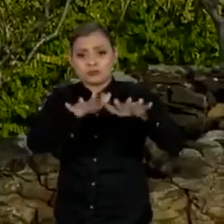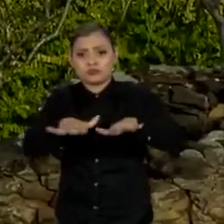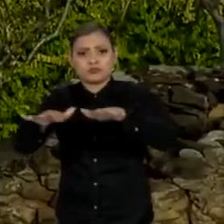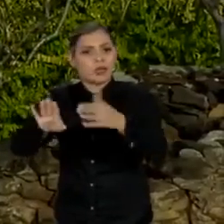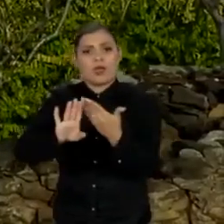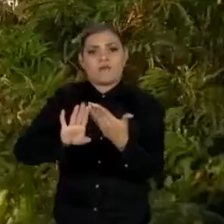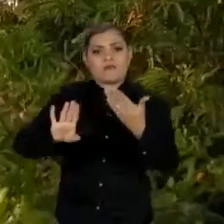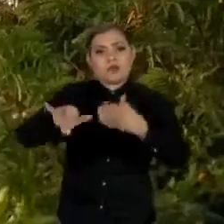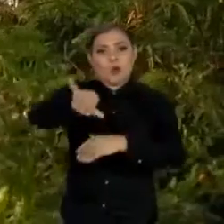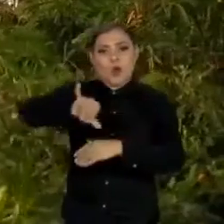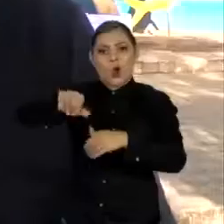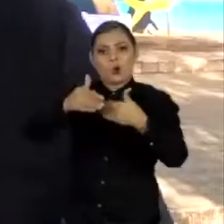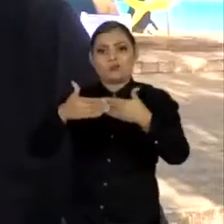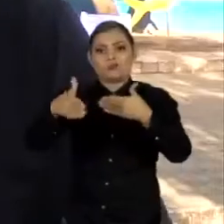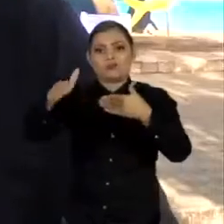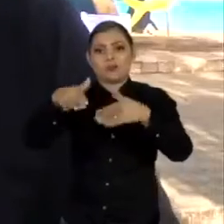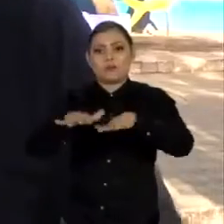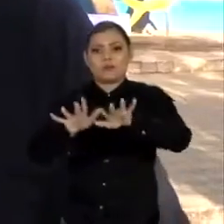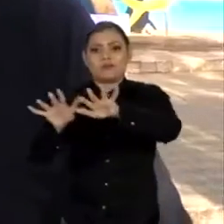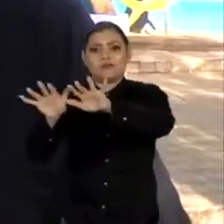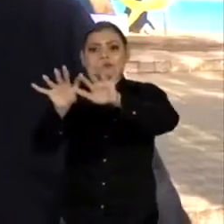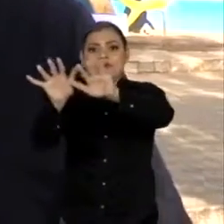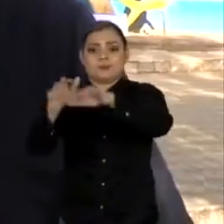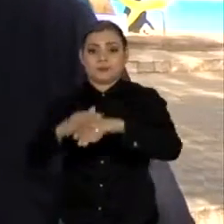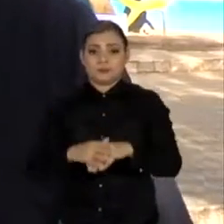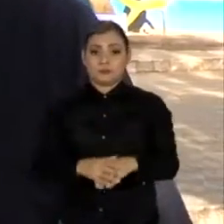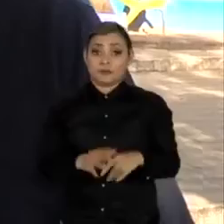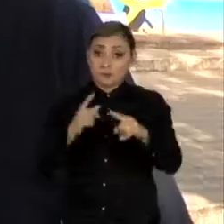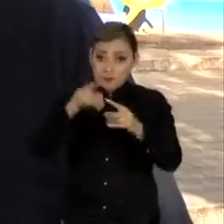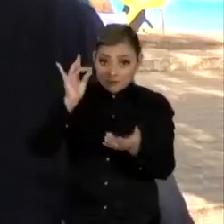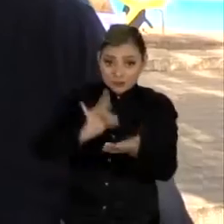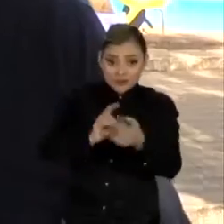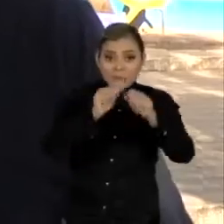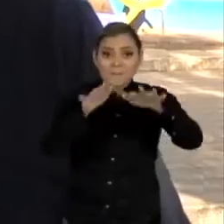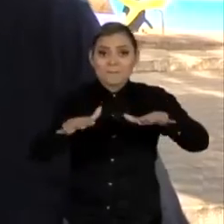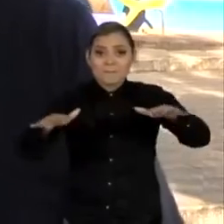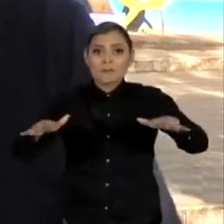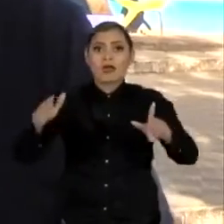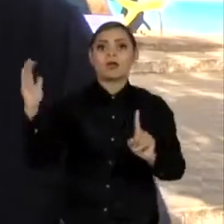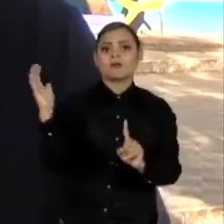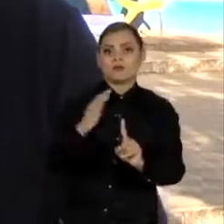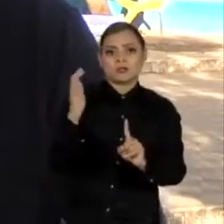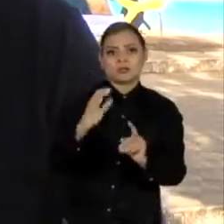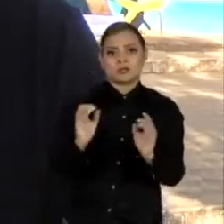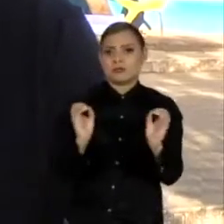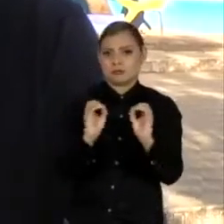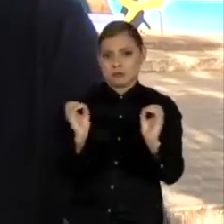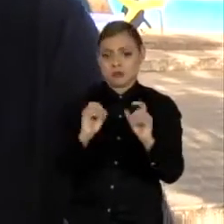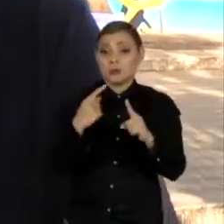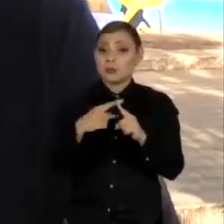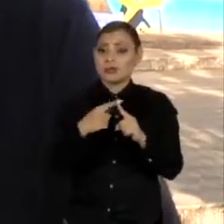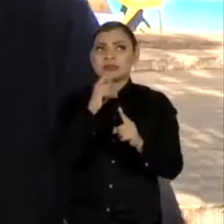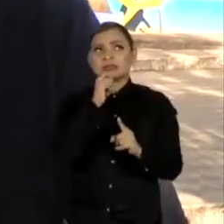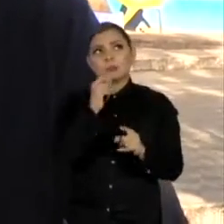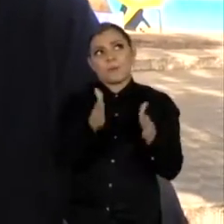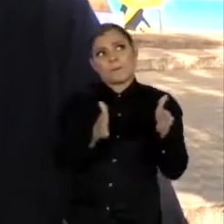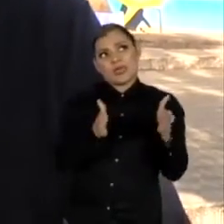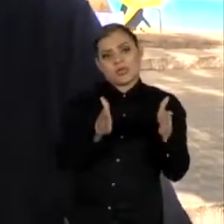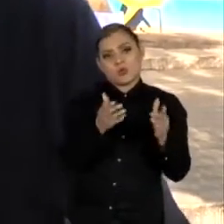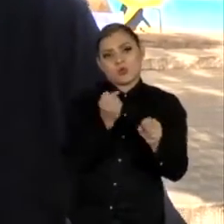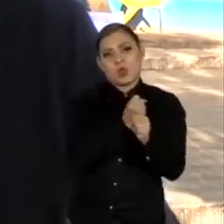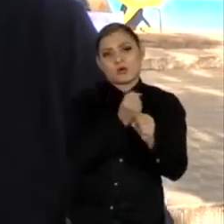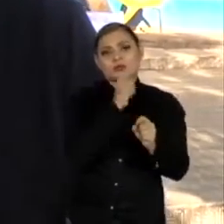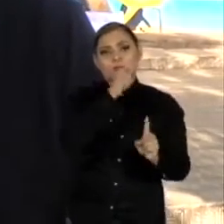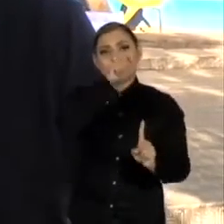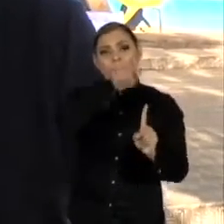afastar o óleo da região. As correntes oceânicas, elas oscilam. Se fosse em outra época do ano,